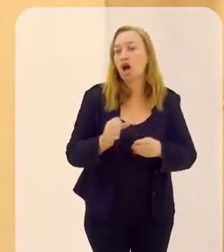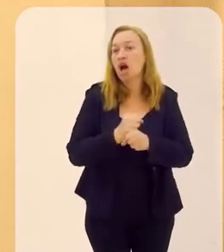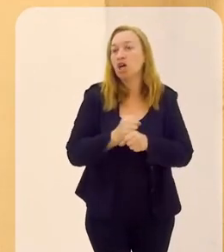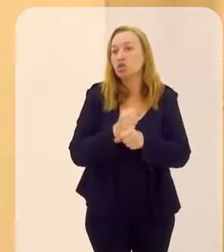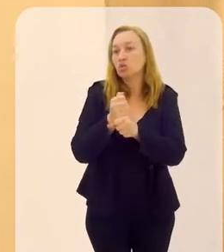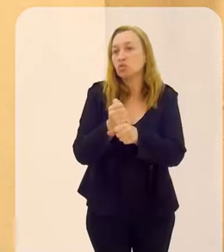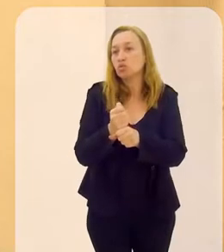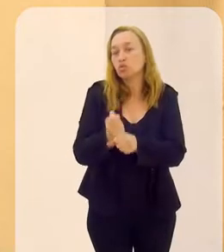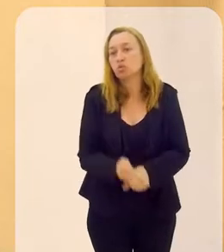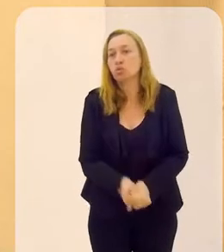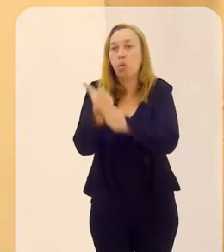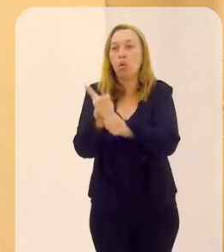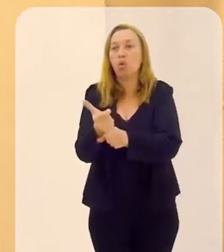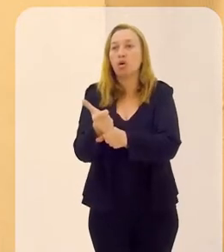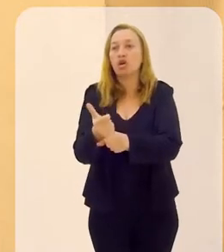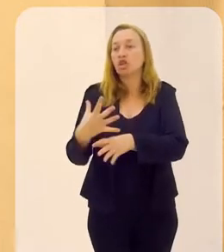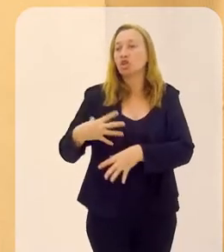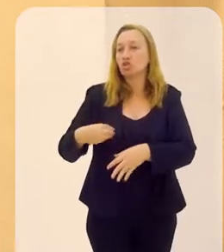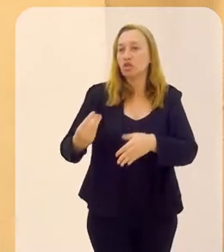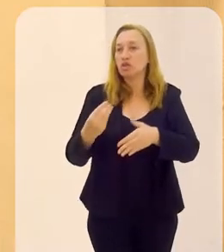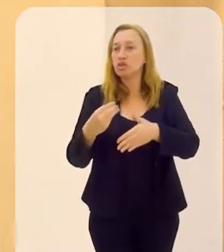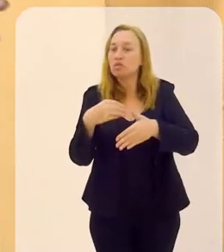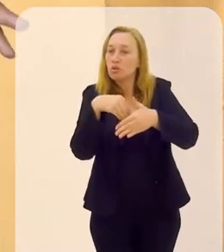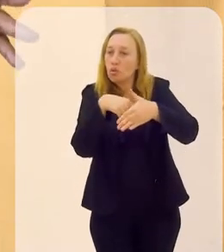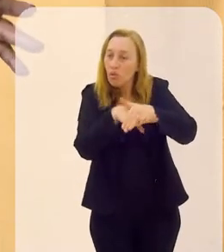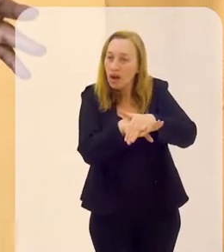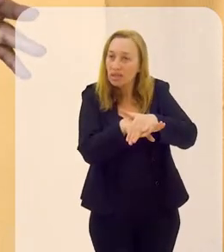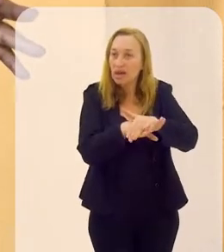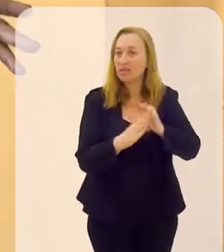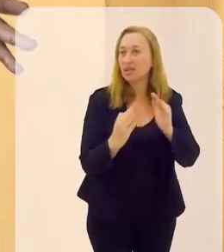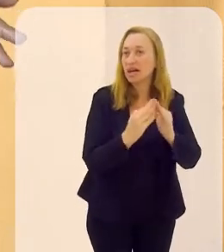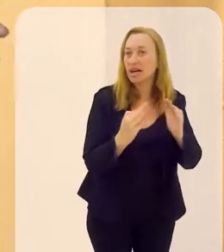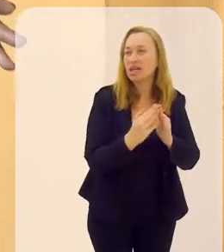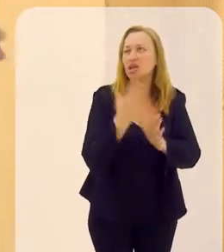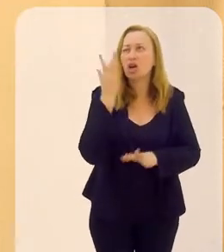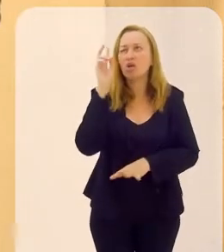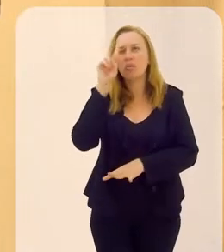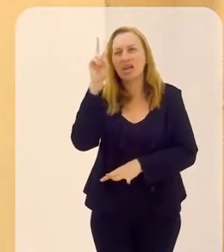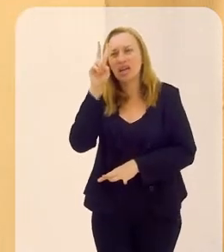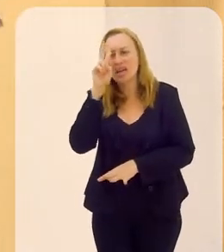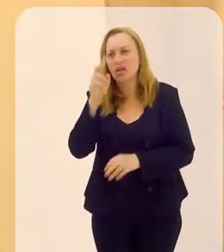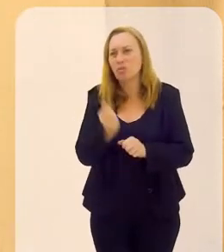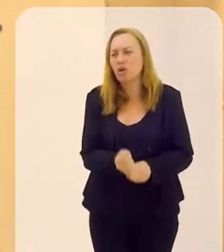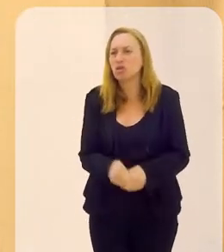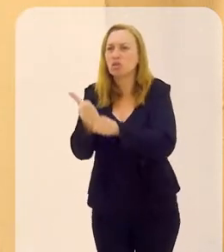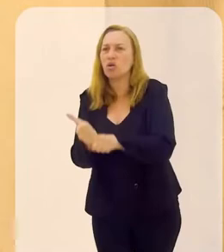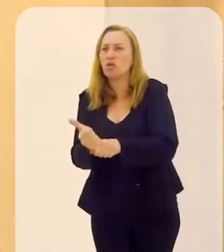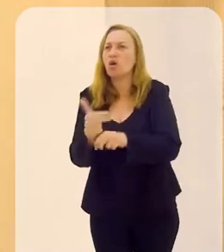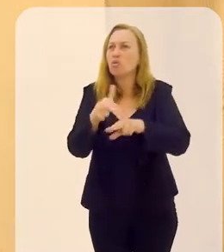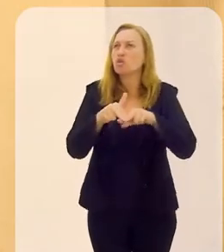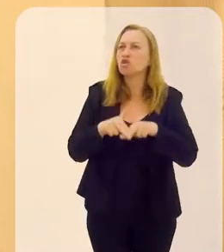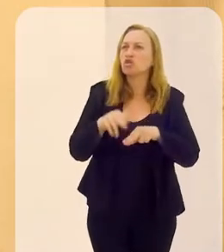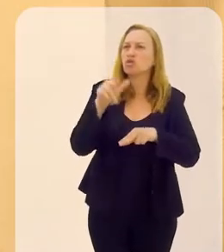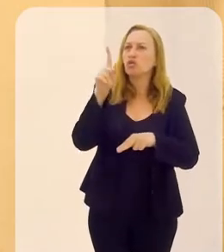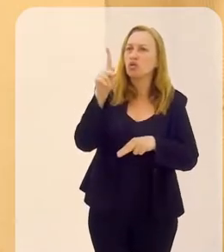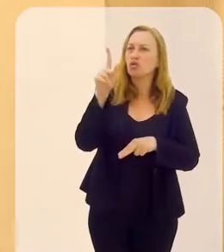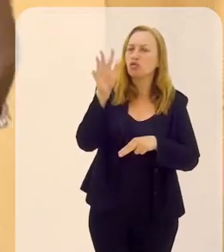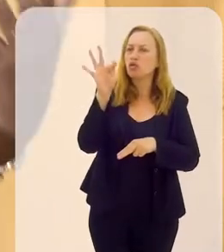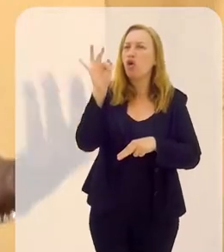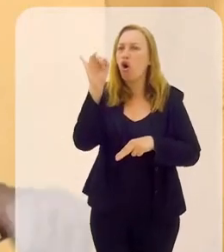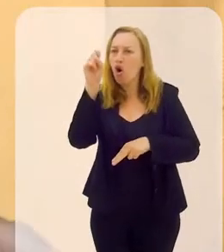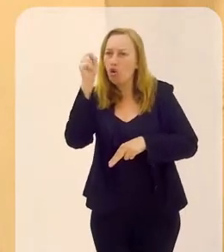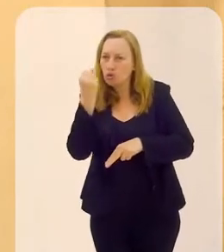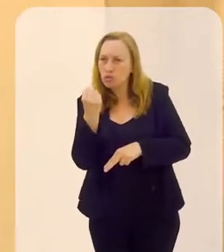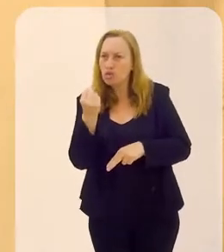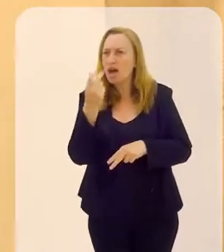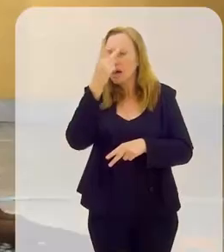ano novo, que os filhos se recolhiam na casa. No ano novo, me lembro que era por conta dos fogos, podia